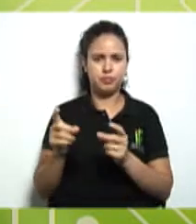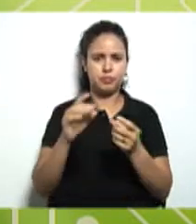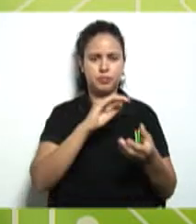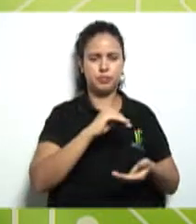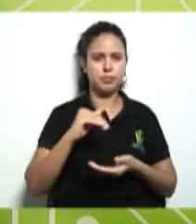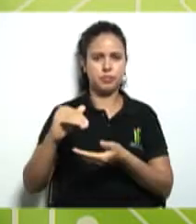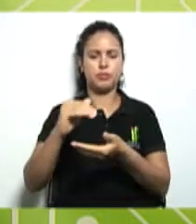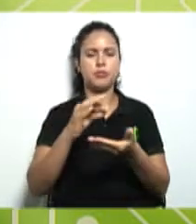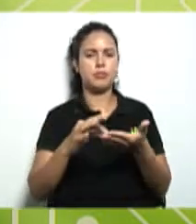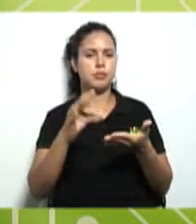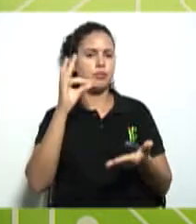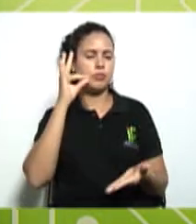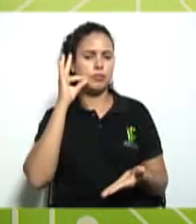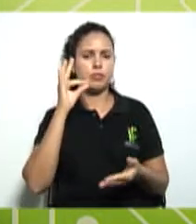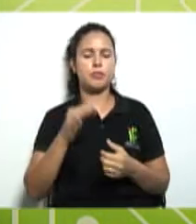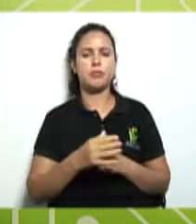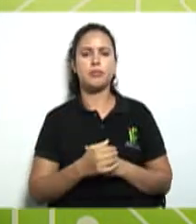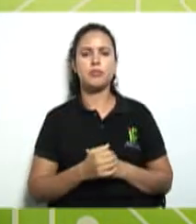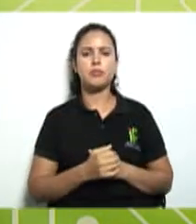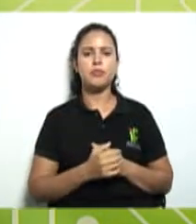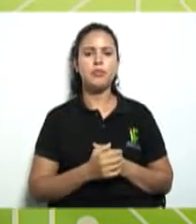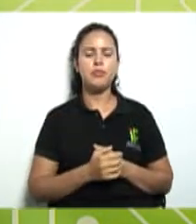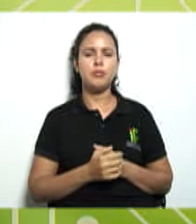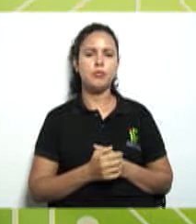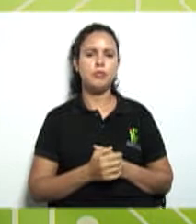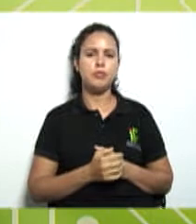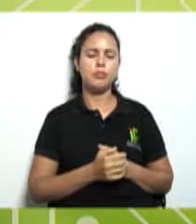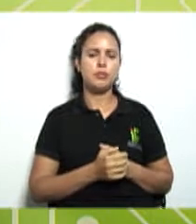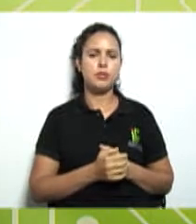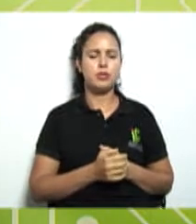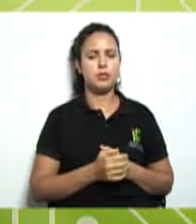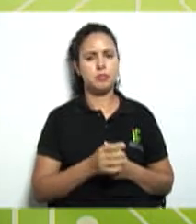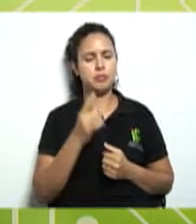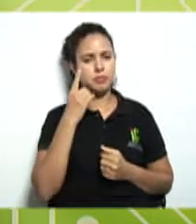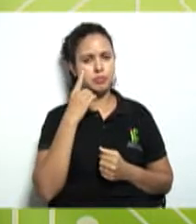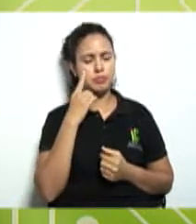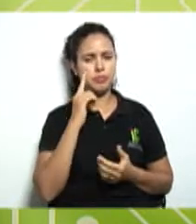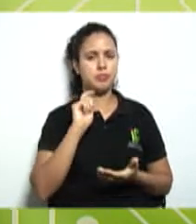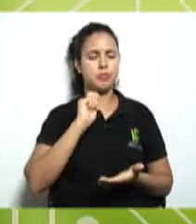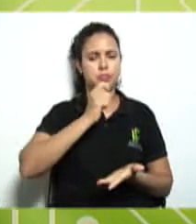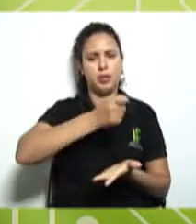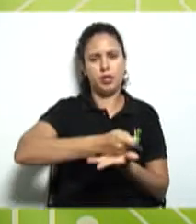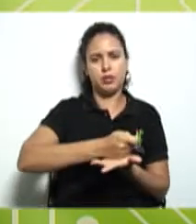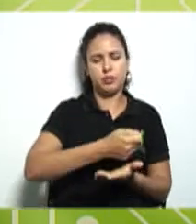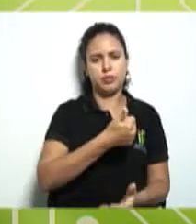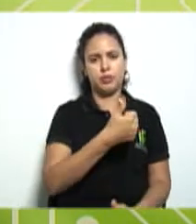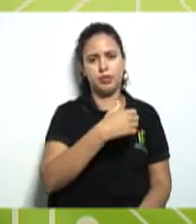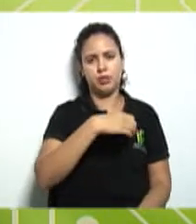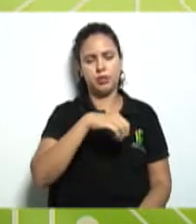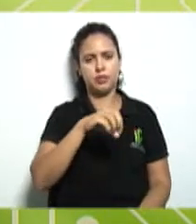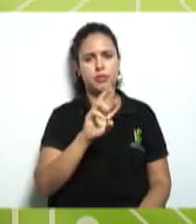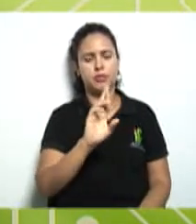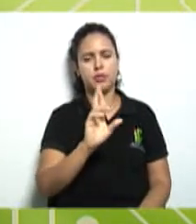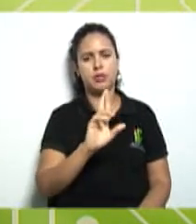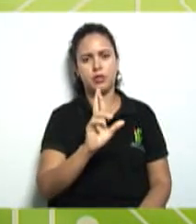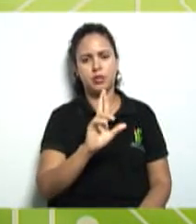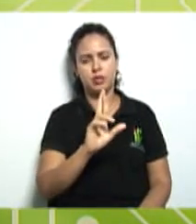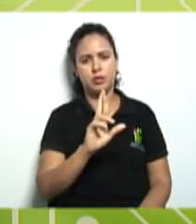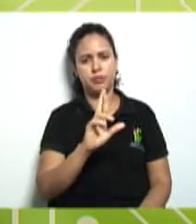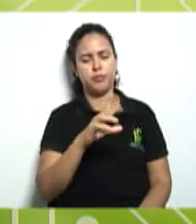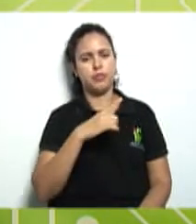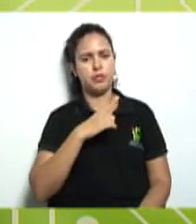café e aí vamos supor ela pagou 10 reais para o produtor tem um custo de